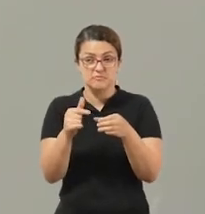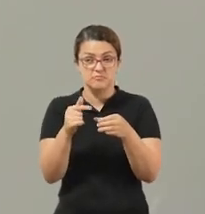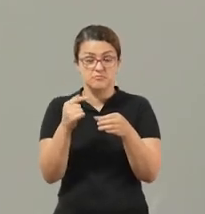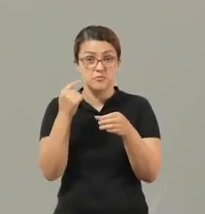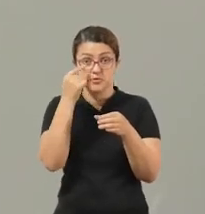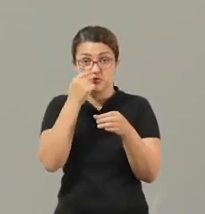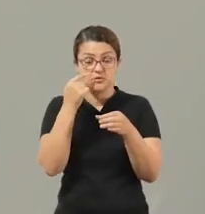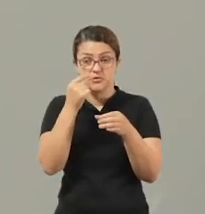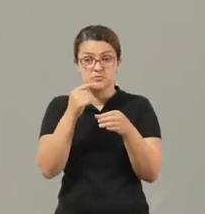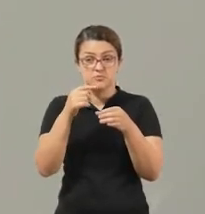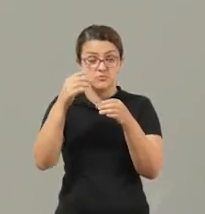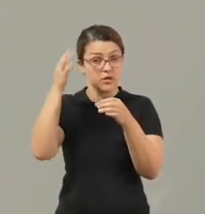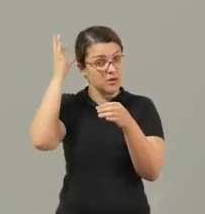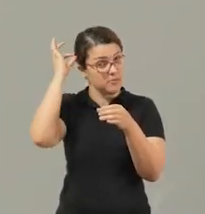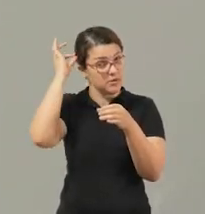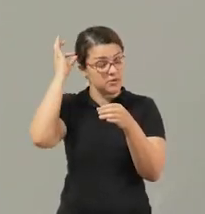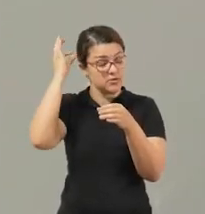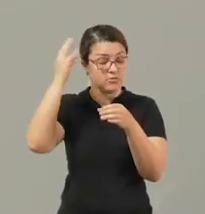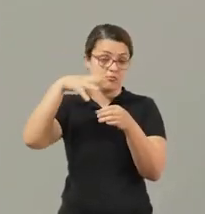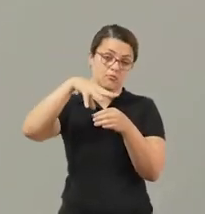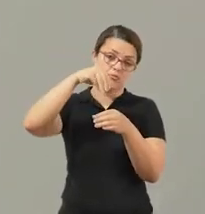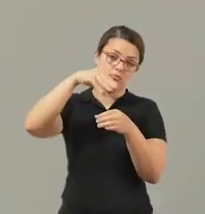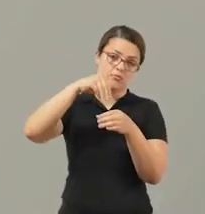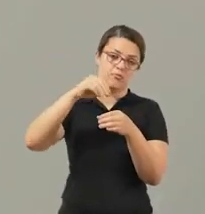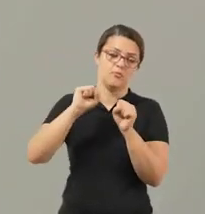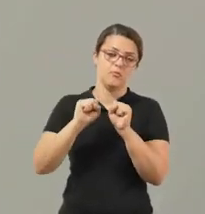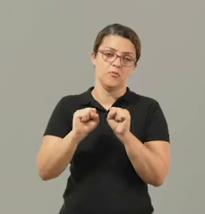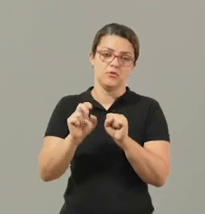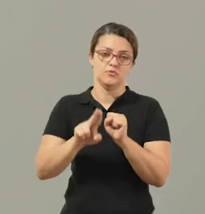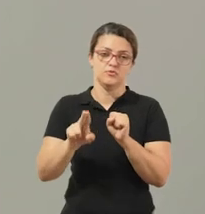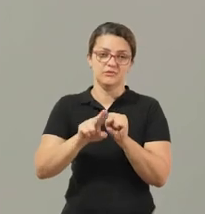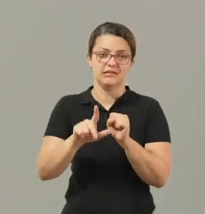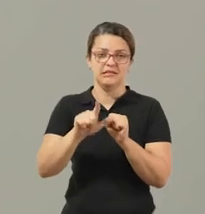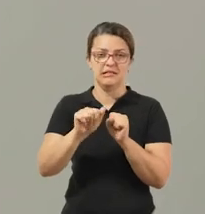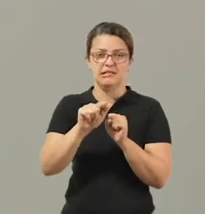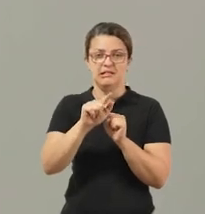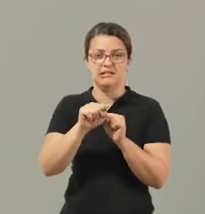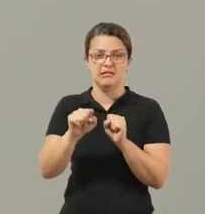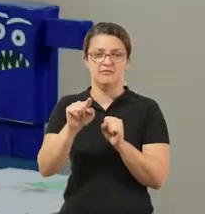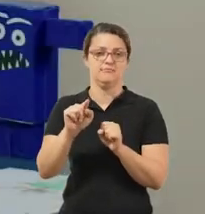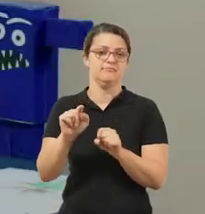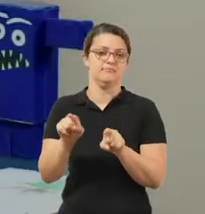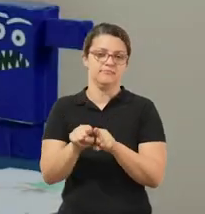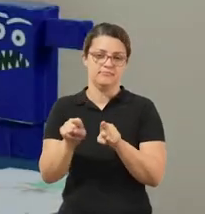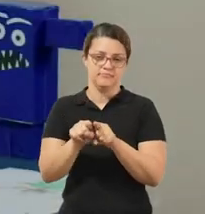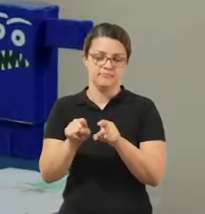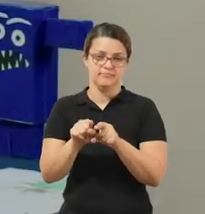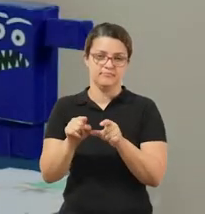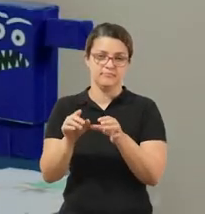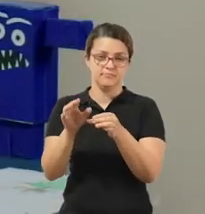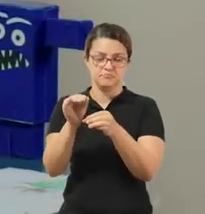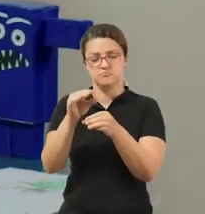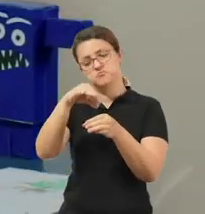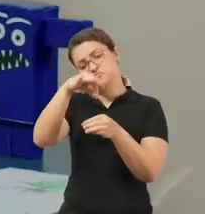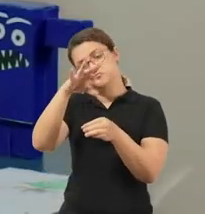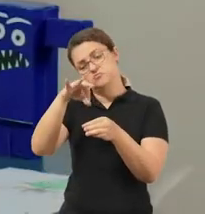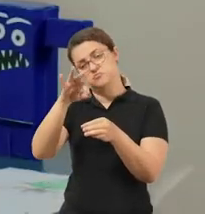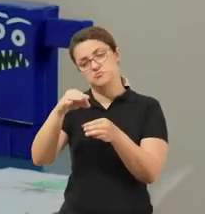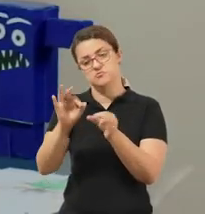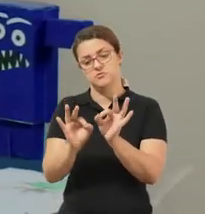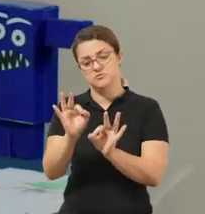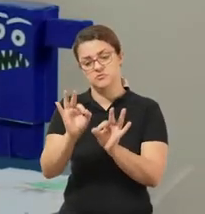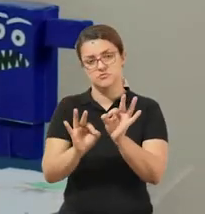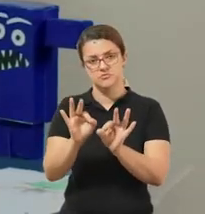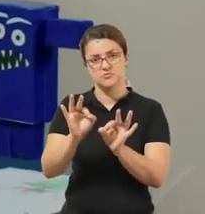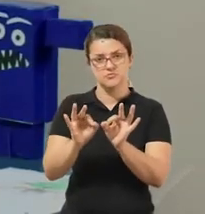colem. O cabelinho, pode pedir um pouquinho de lã também, para sua mãe, se tiver em casa. E colem, para